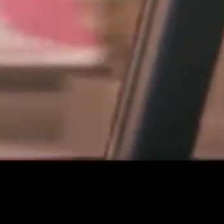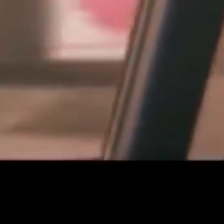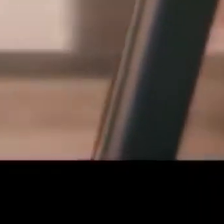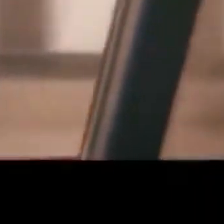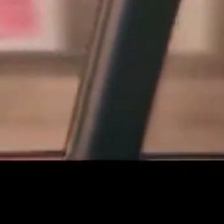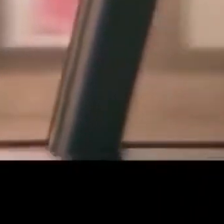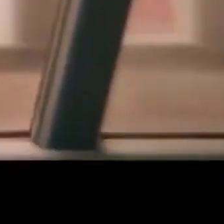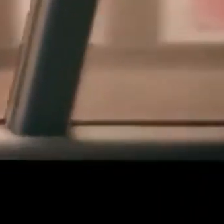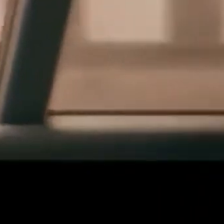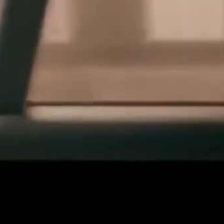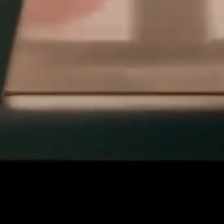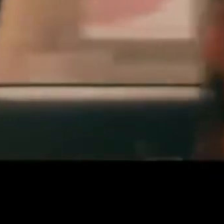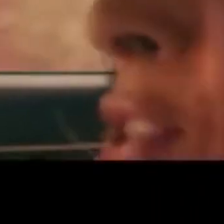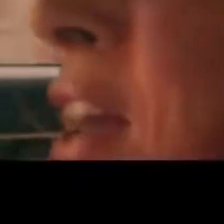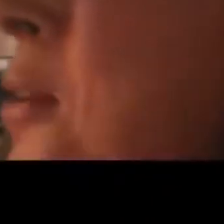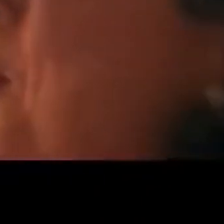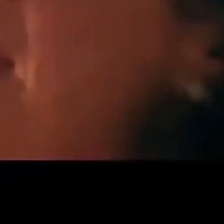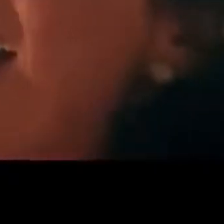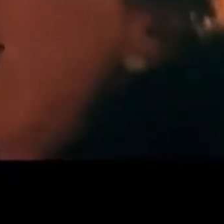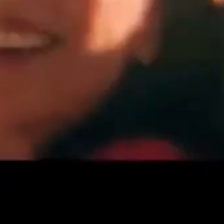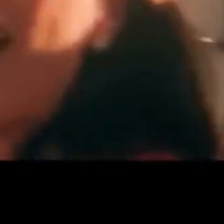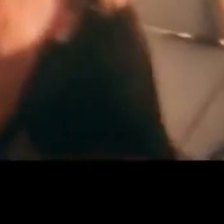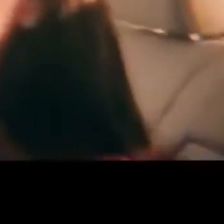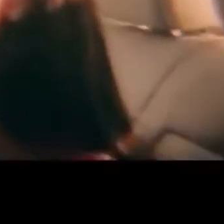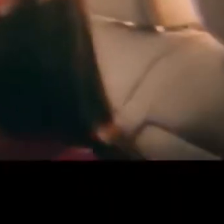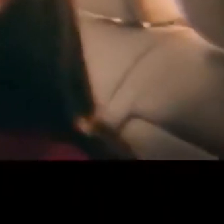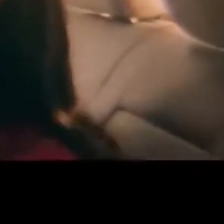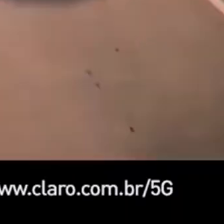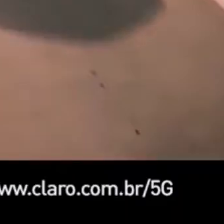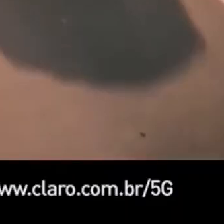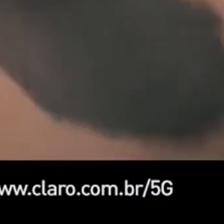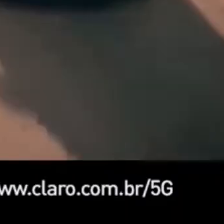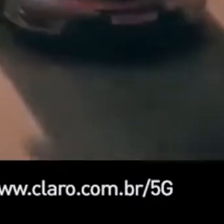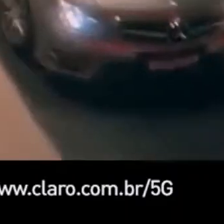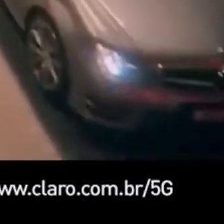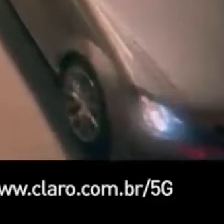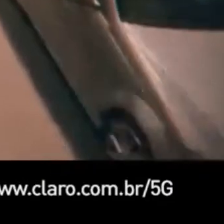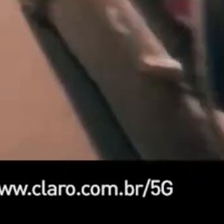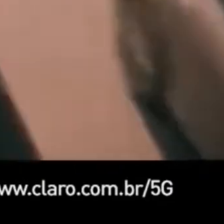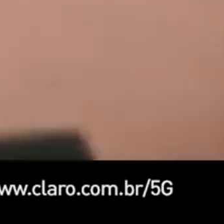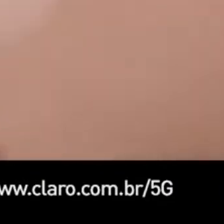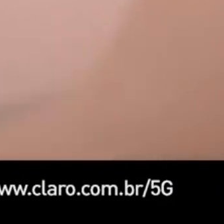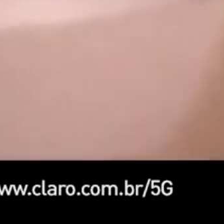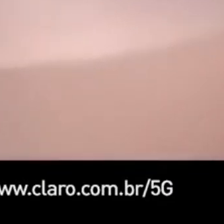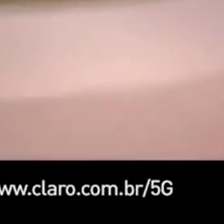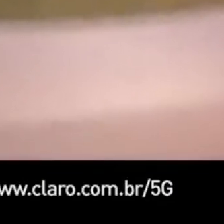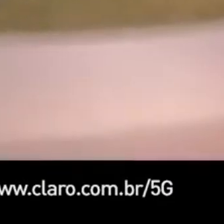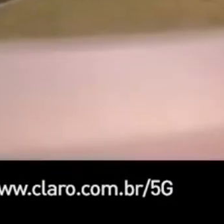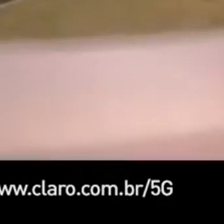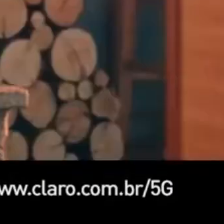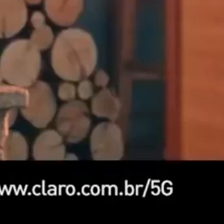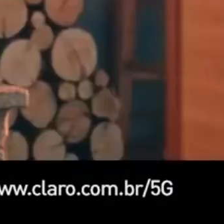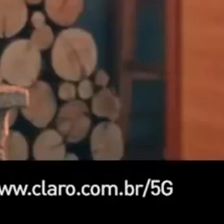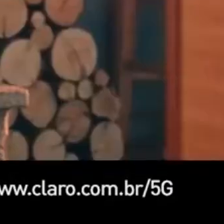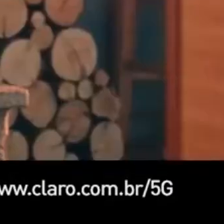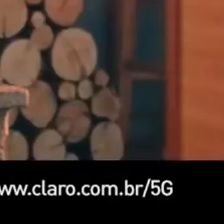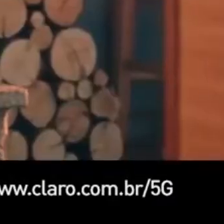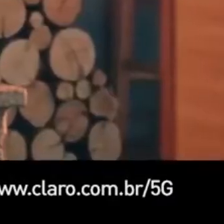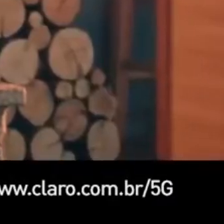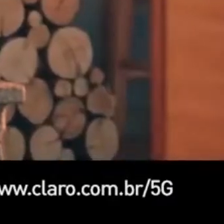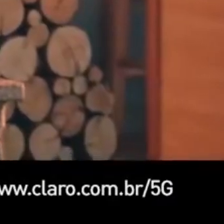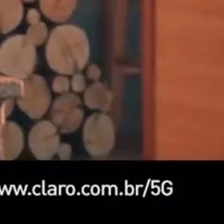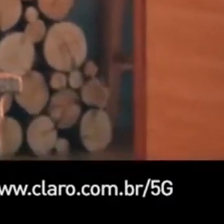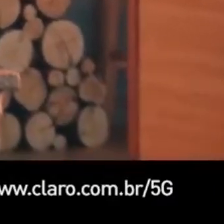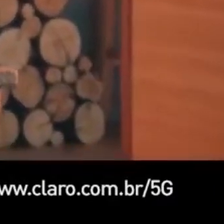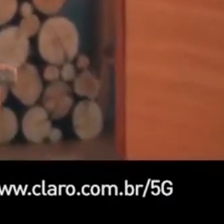Tudo aqui No meu celular Quero série Futebol Ter o primeiro 5G Do